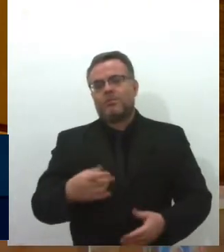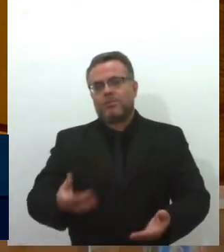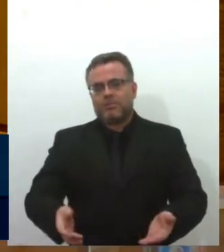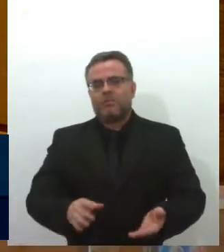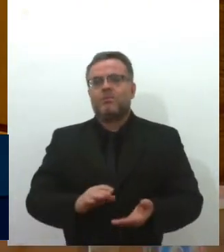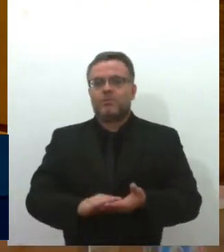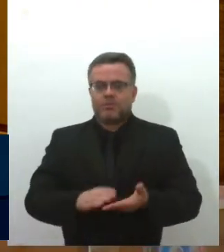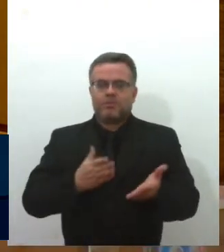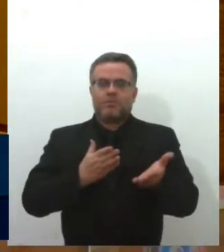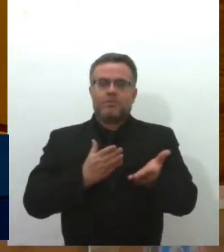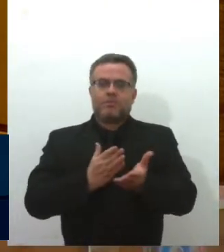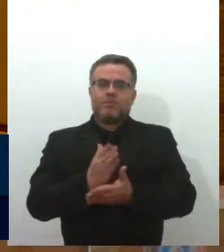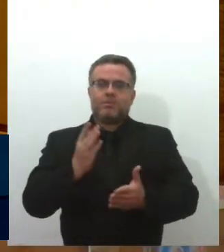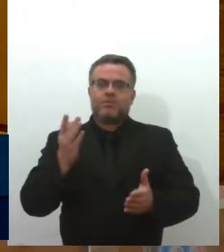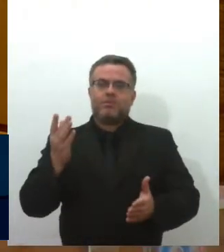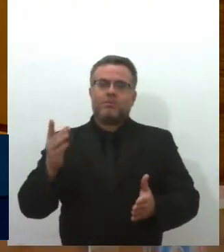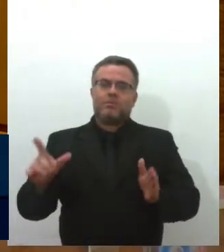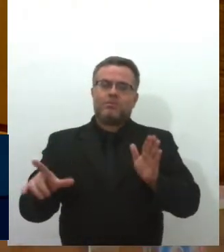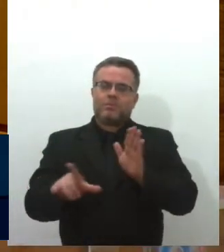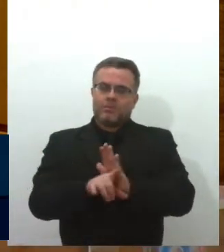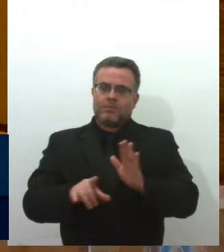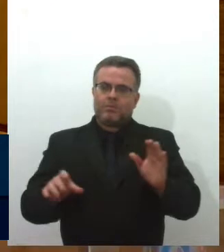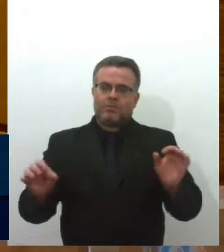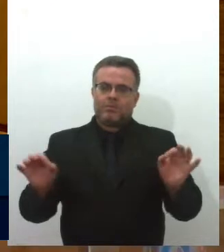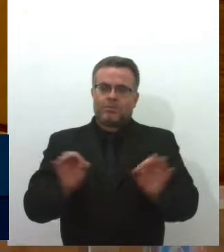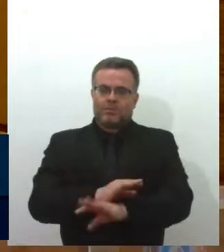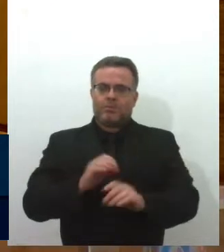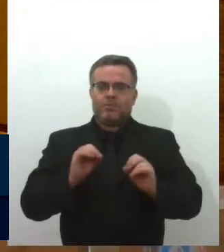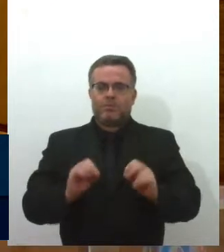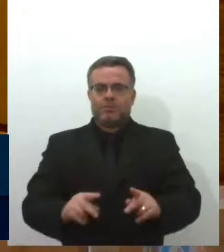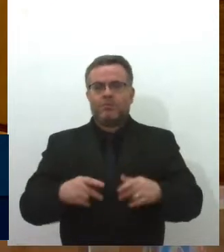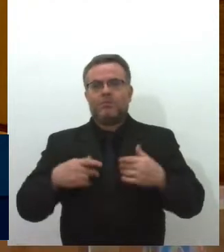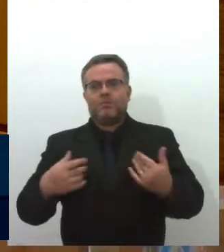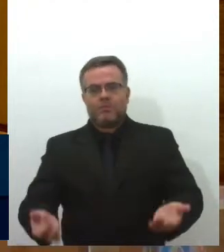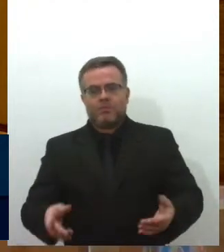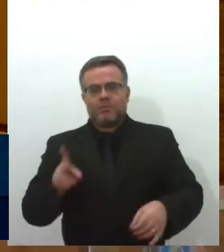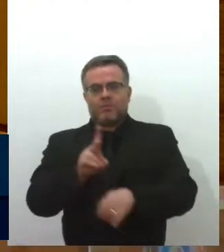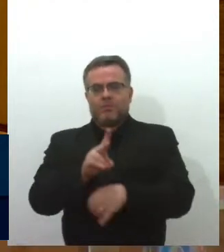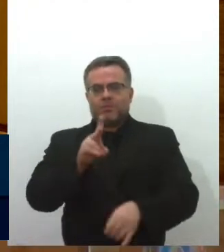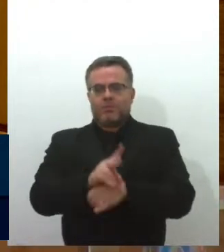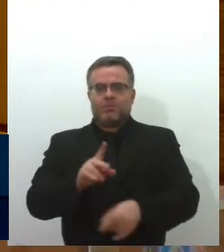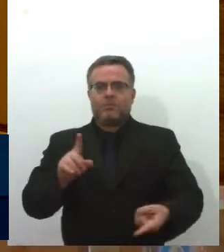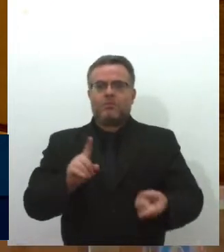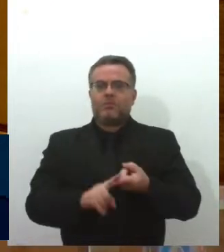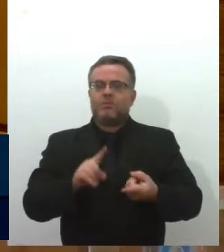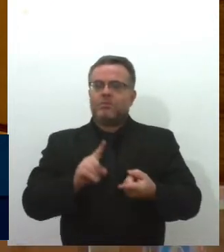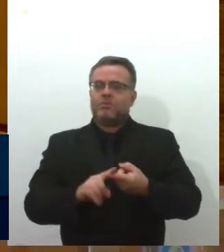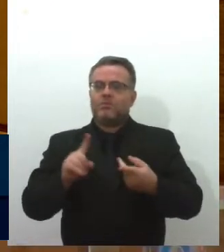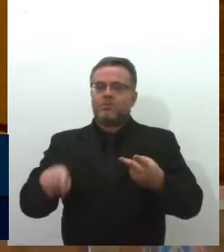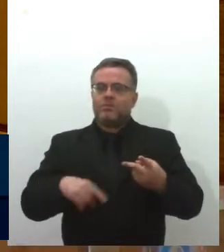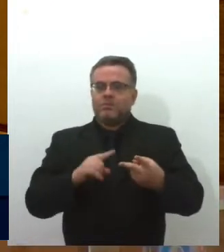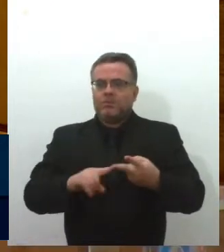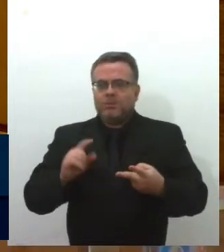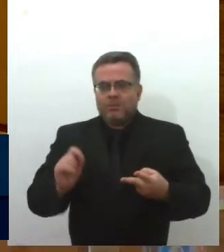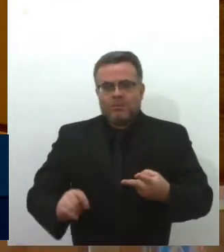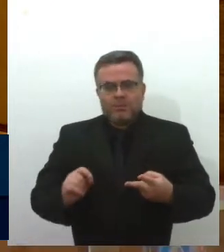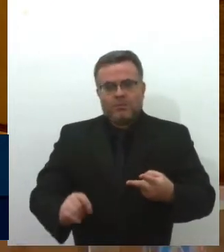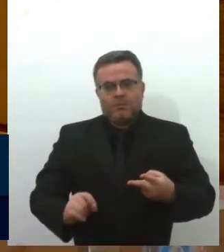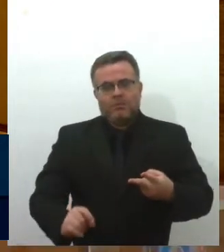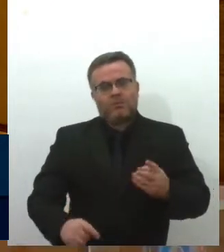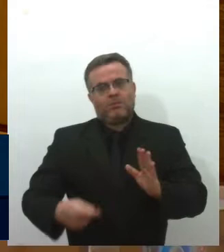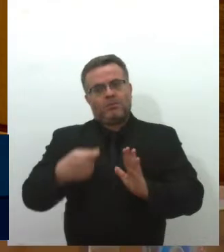aprovação, tanto para o atendimento quanto também para que os laudos